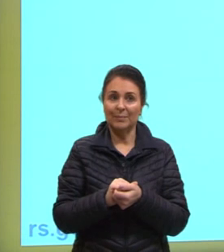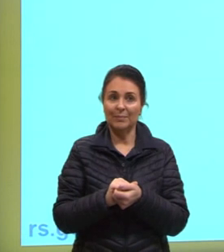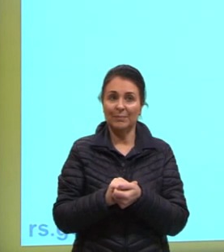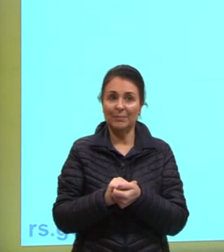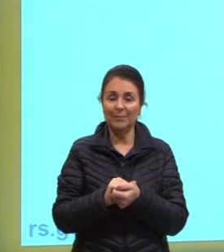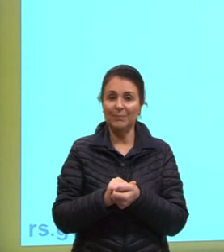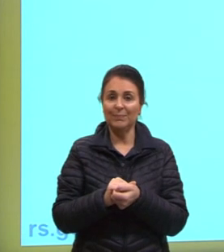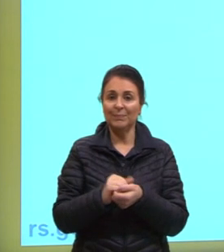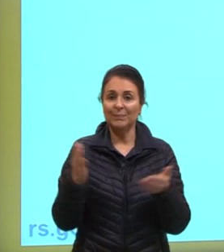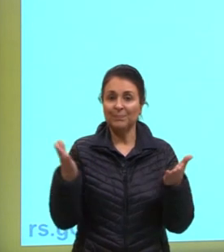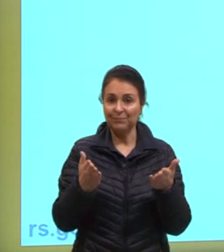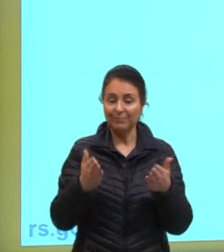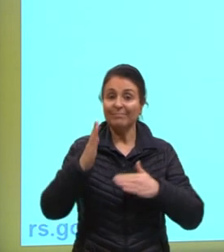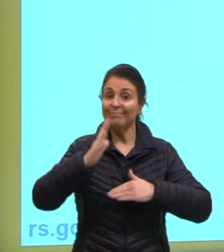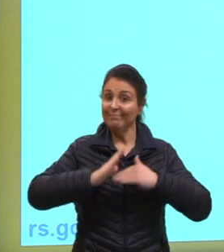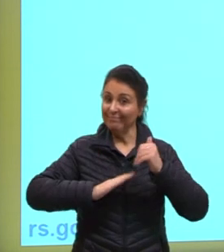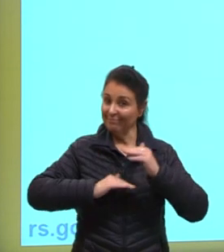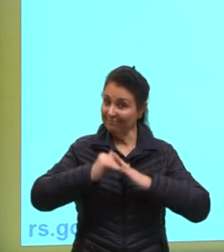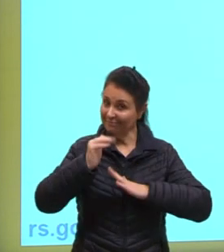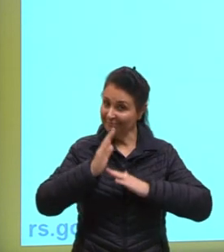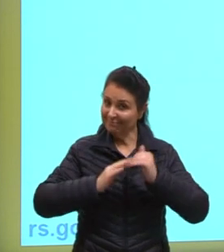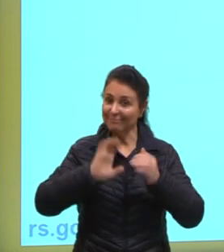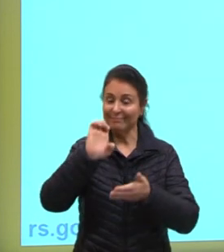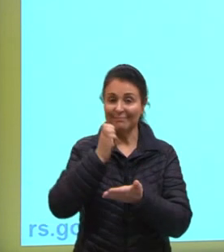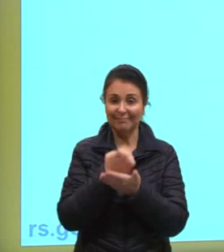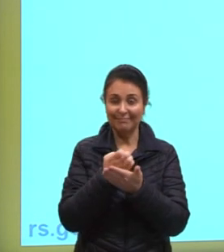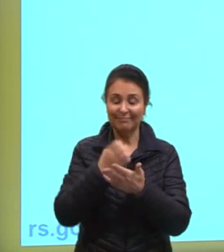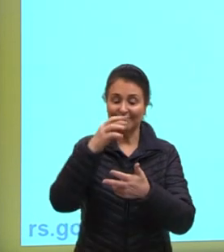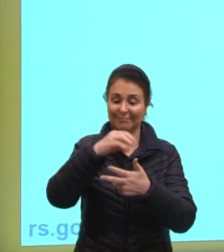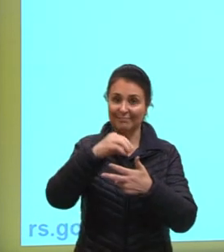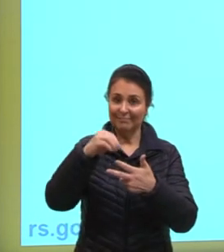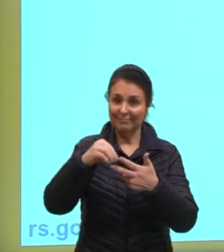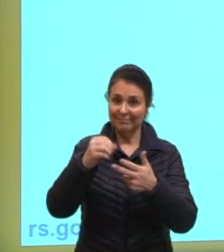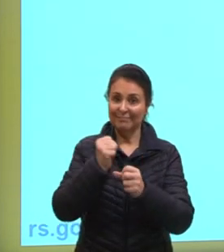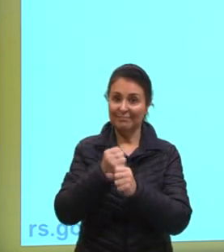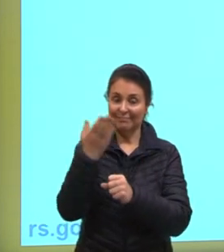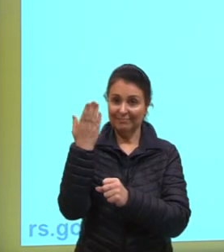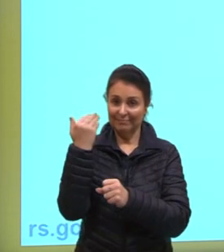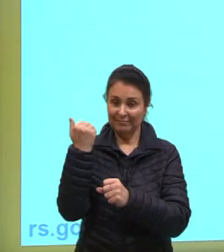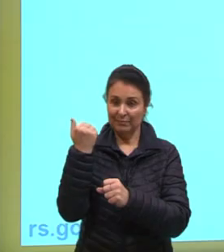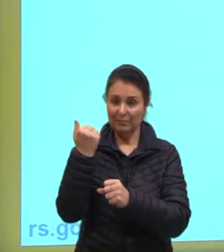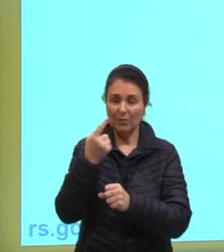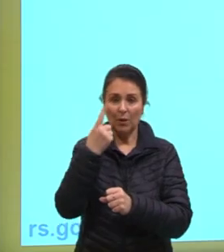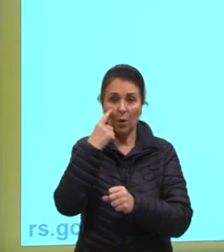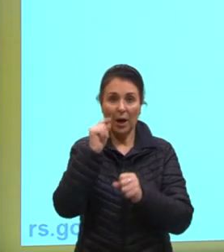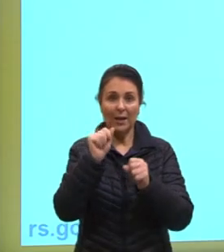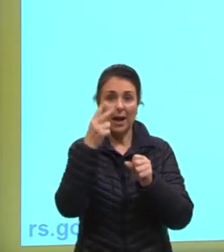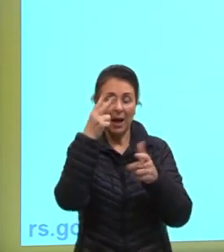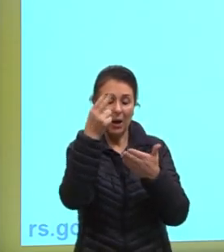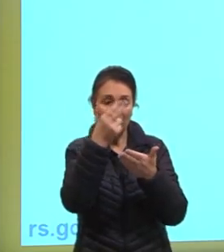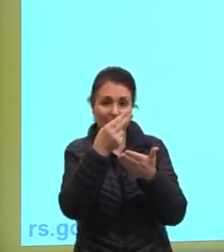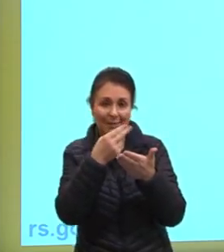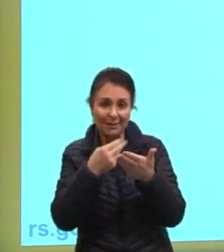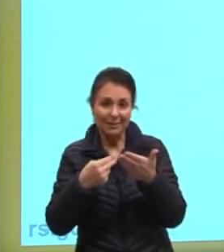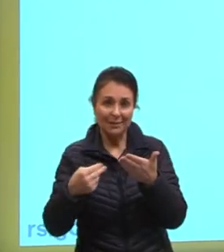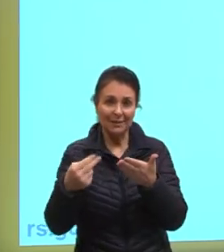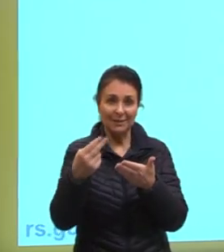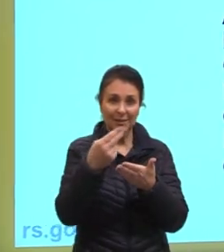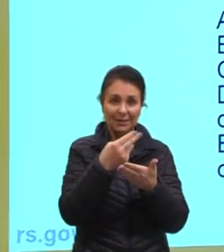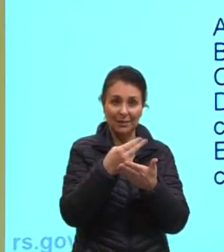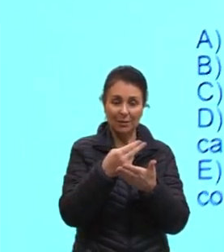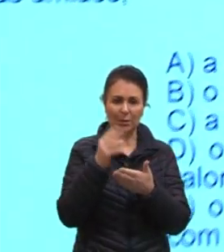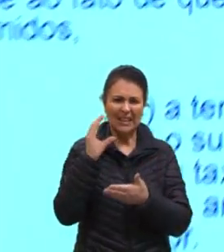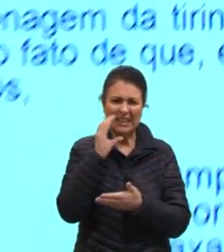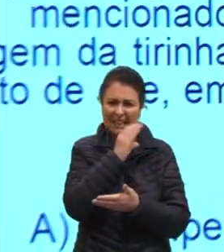Então, aqui, só para finalizar, um exercício rapidinho do Enem, do ano passado, considere a tirinha. Então, vamos lá. Tá